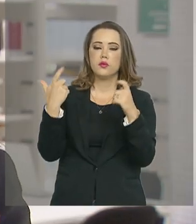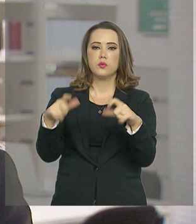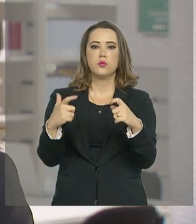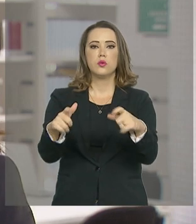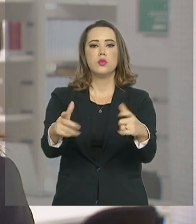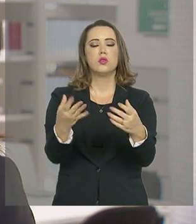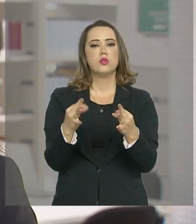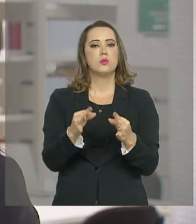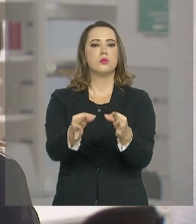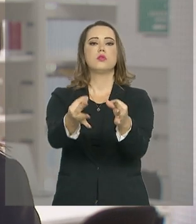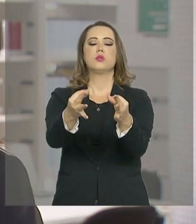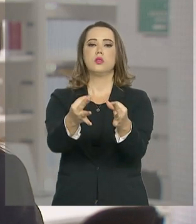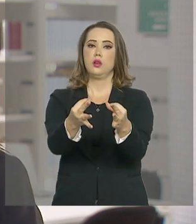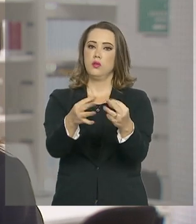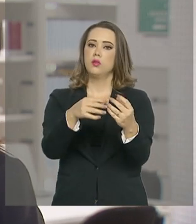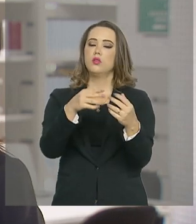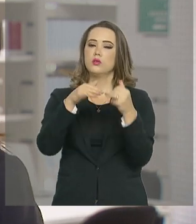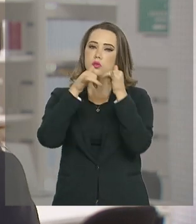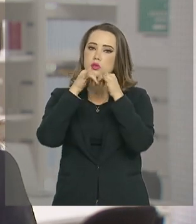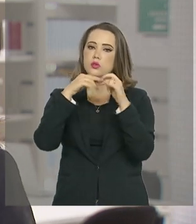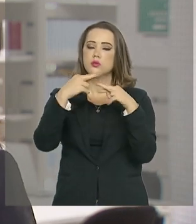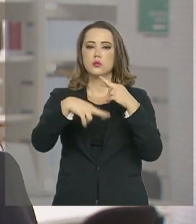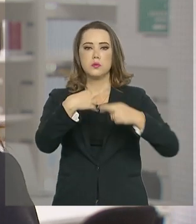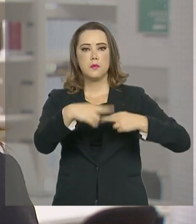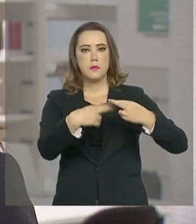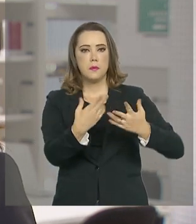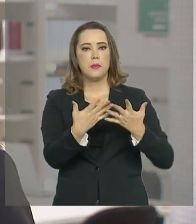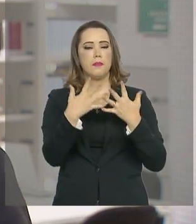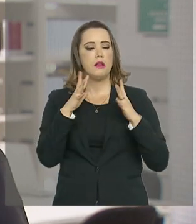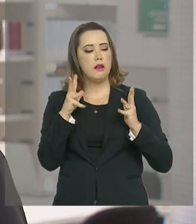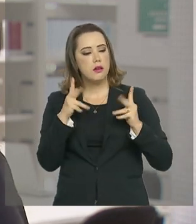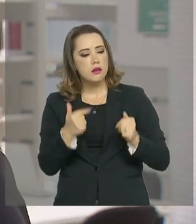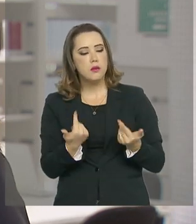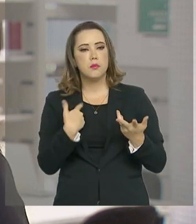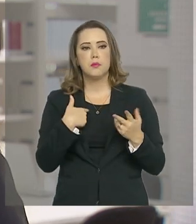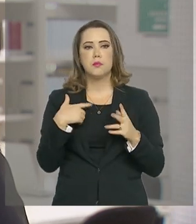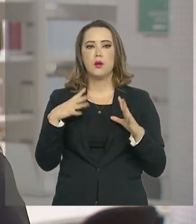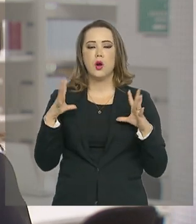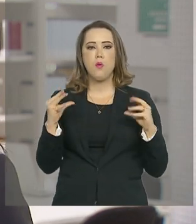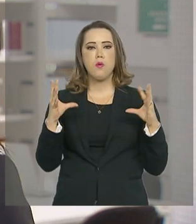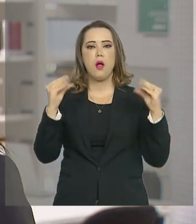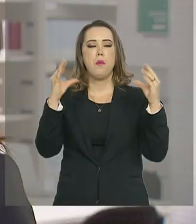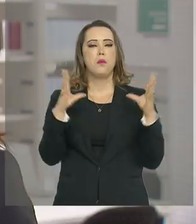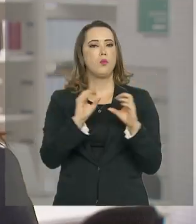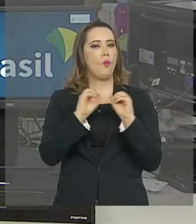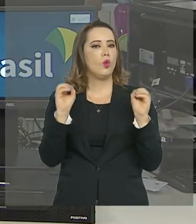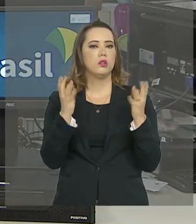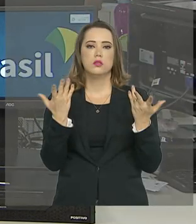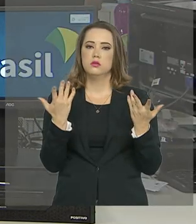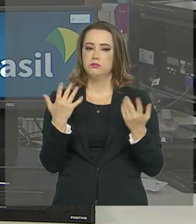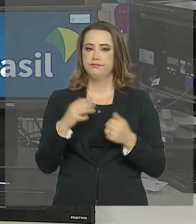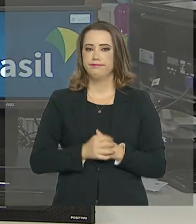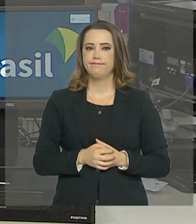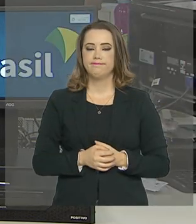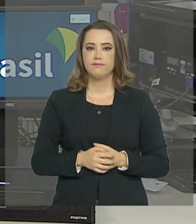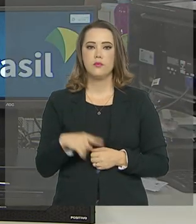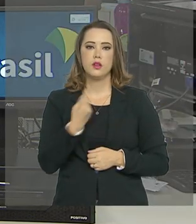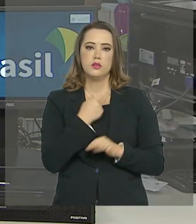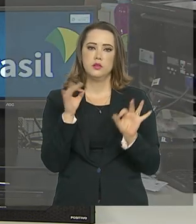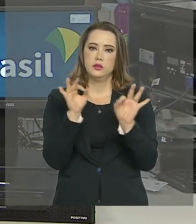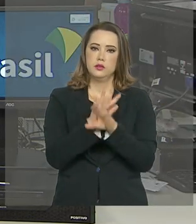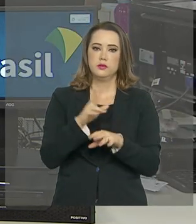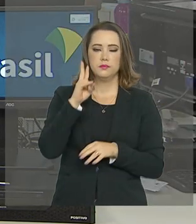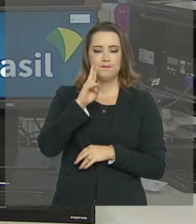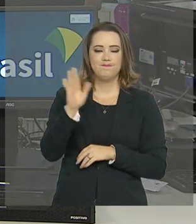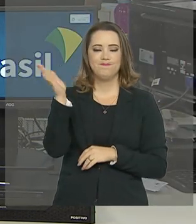tecnologia de energia renovável e uma energia limpa que vai poluir menos o meio ambiente. A gente fica